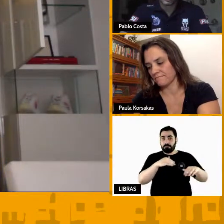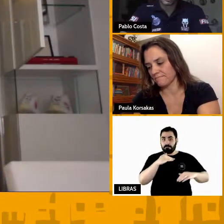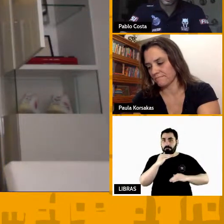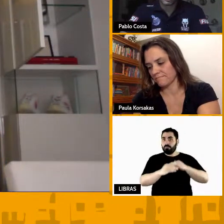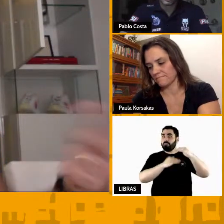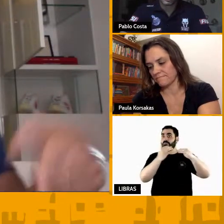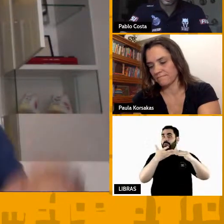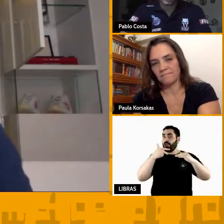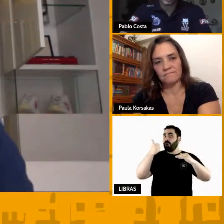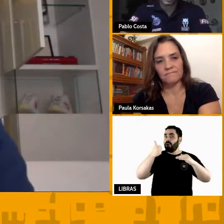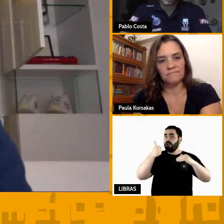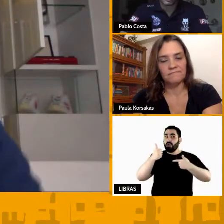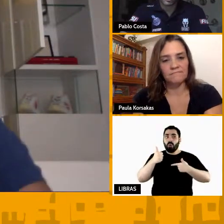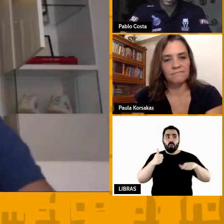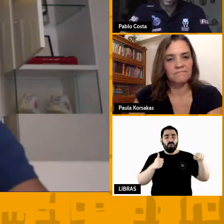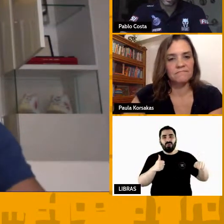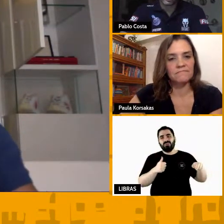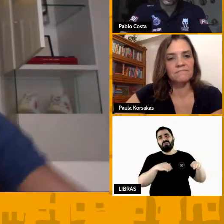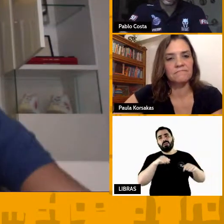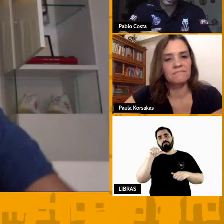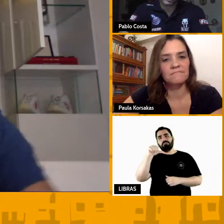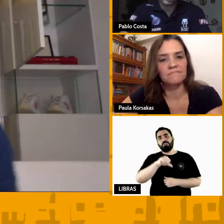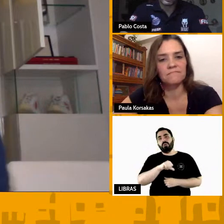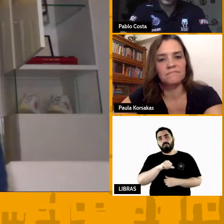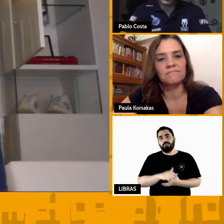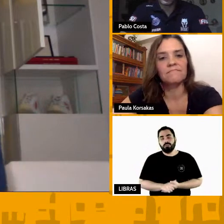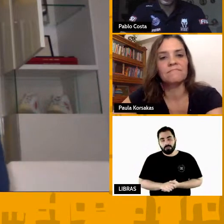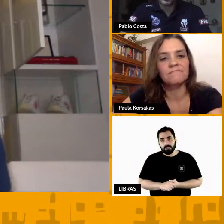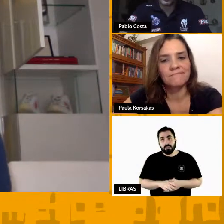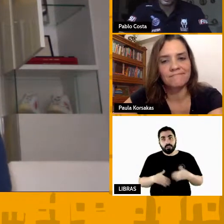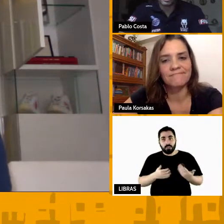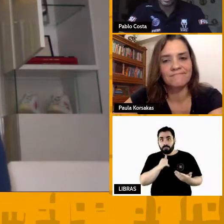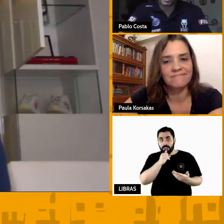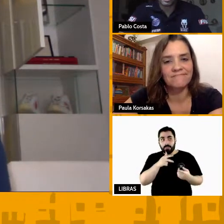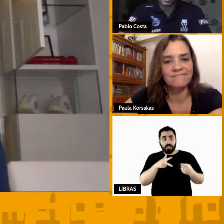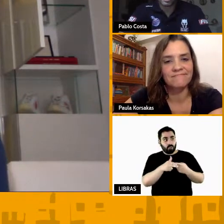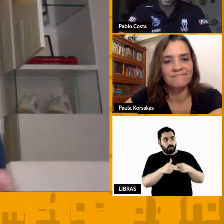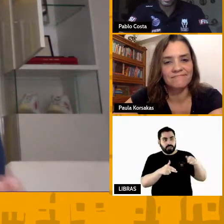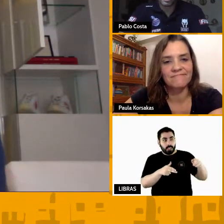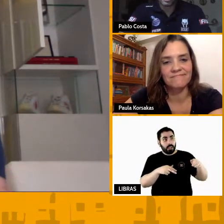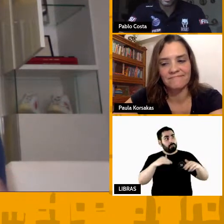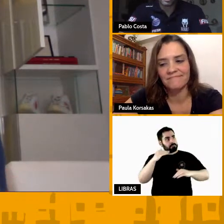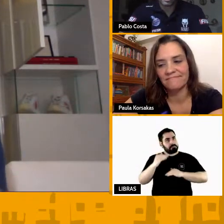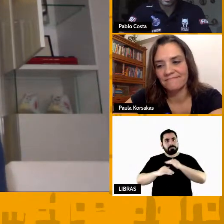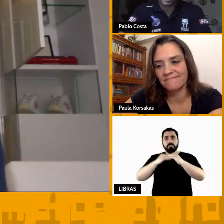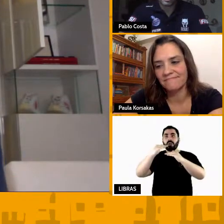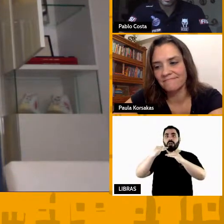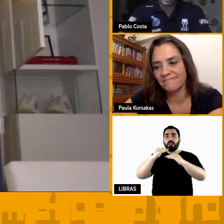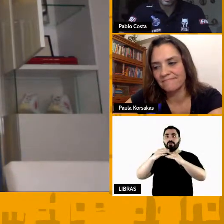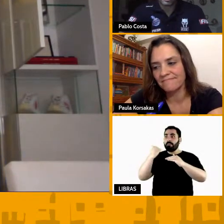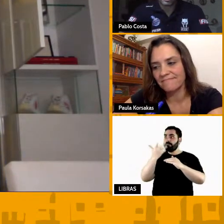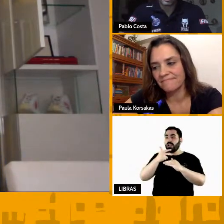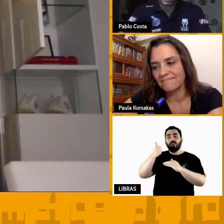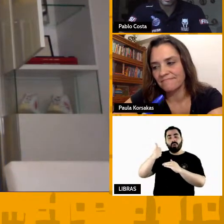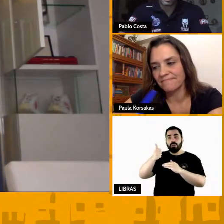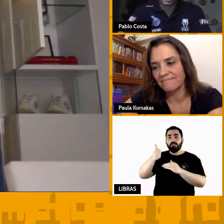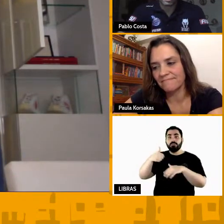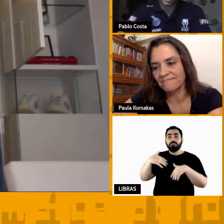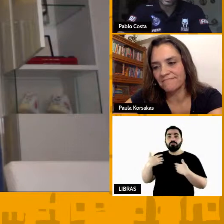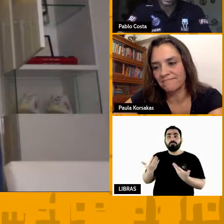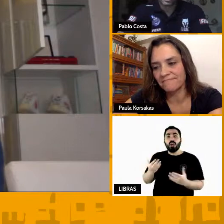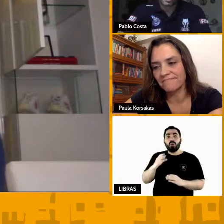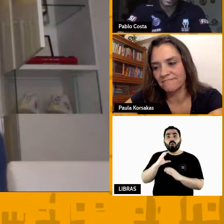partida, depois disso ele foi dez vezes, dez anos seguidos para uma seleção brasileira. Então, a comunicação vai muito dessa